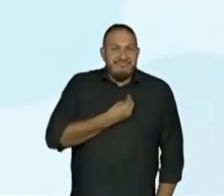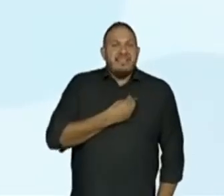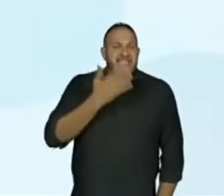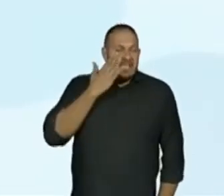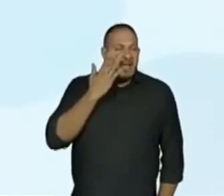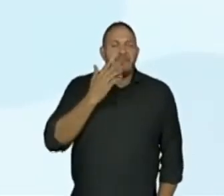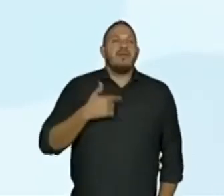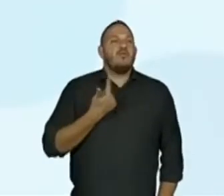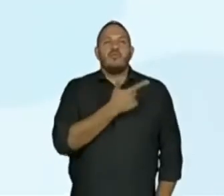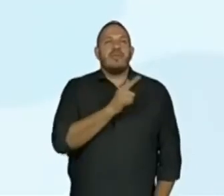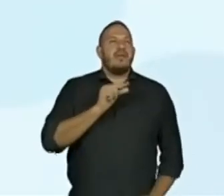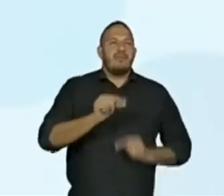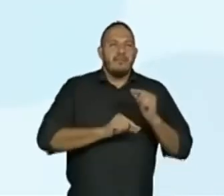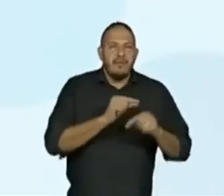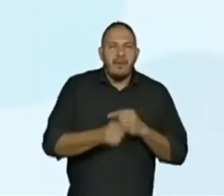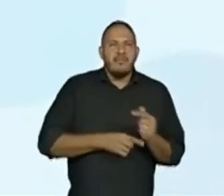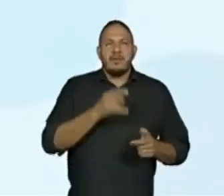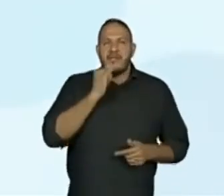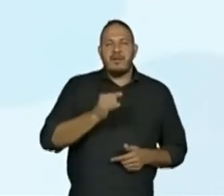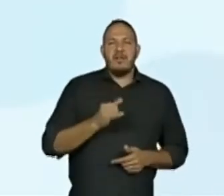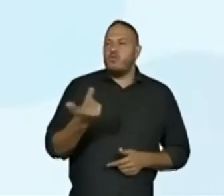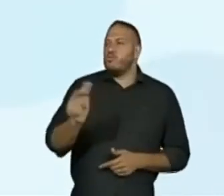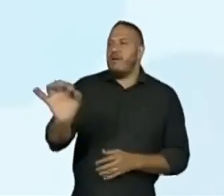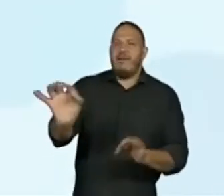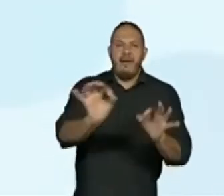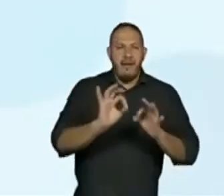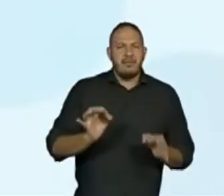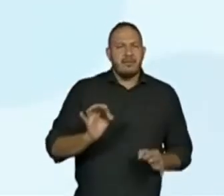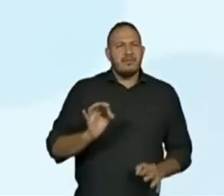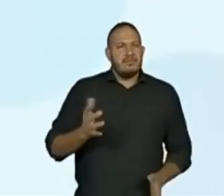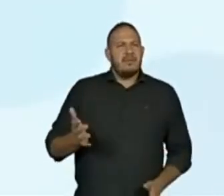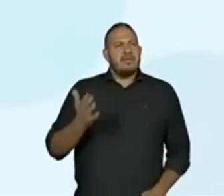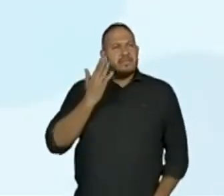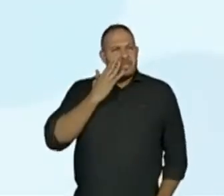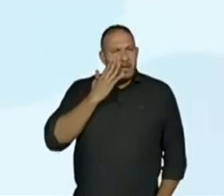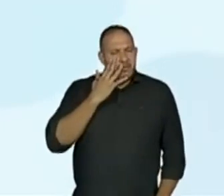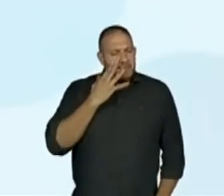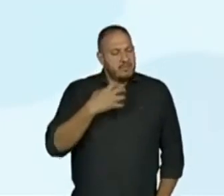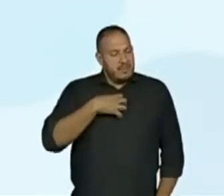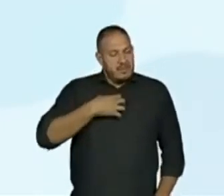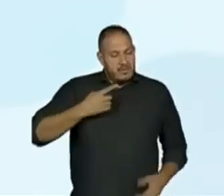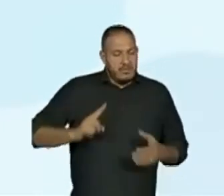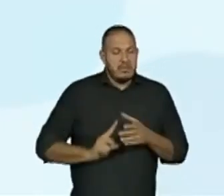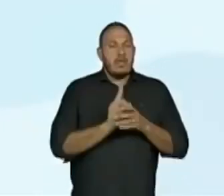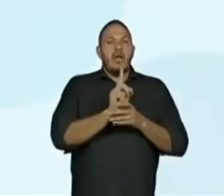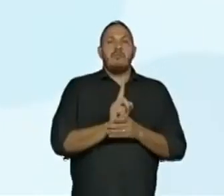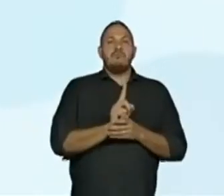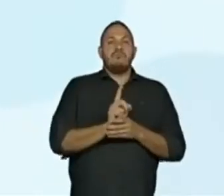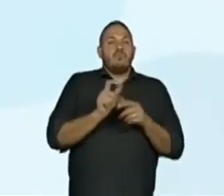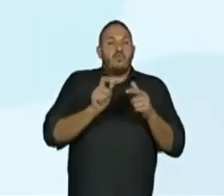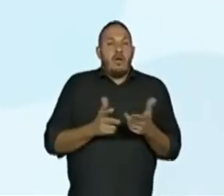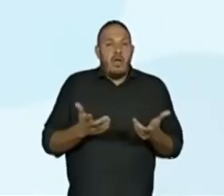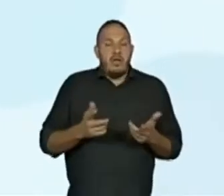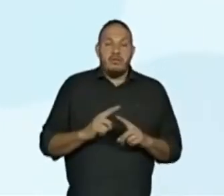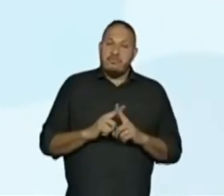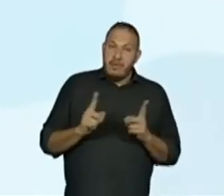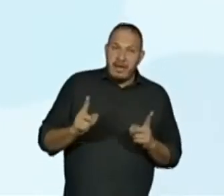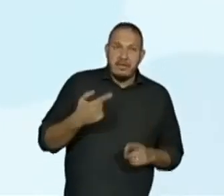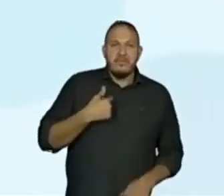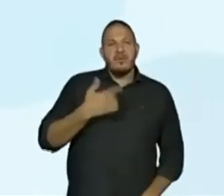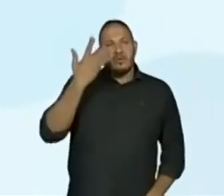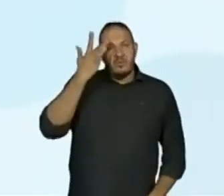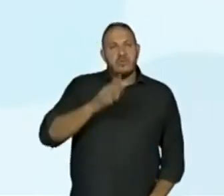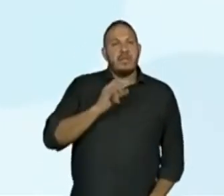razão nenhuma para nada existir. Sabe que ser é estar em algum ponto. Só não sabe